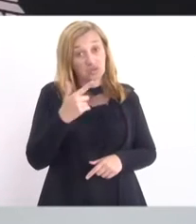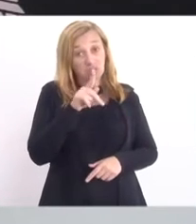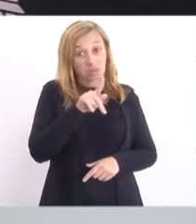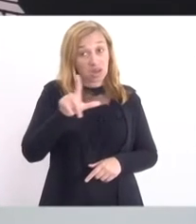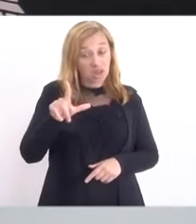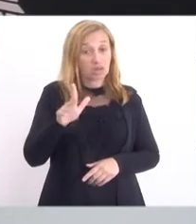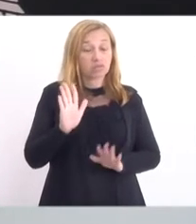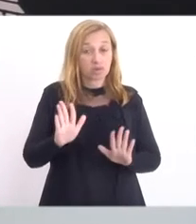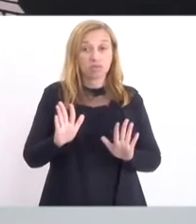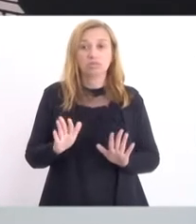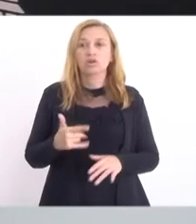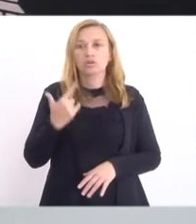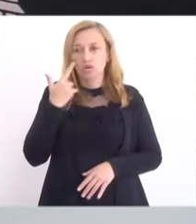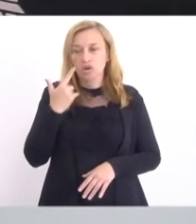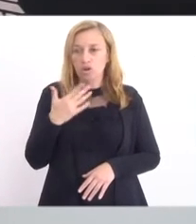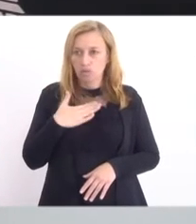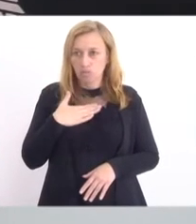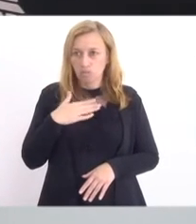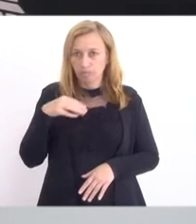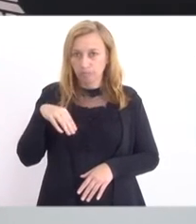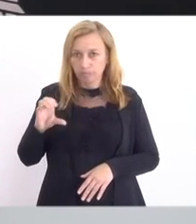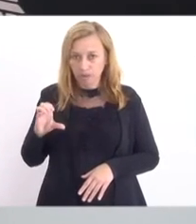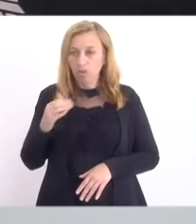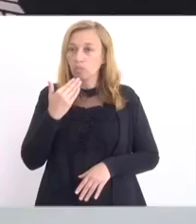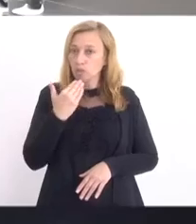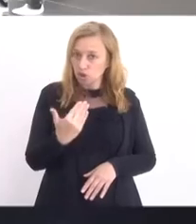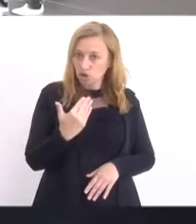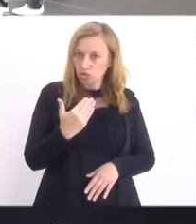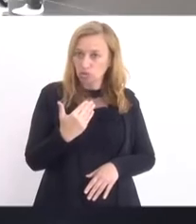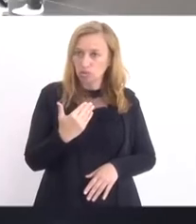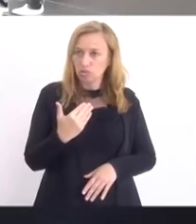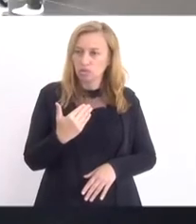né? Eu vou fazer o seguinte. vou, Mink, a um pedido...